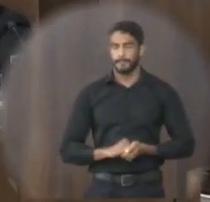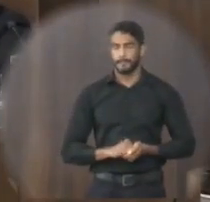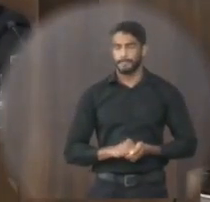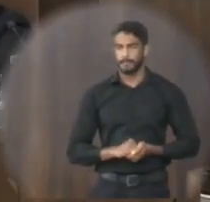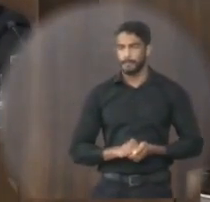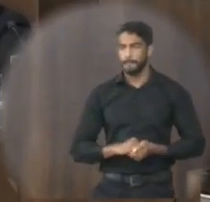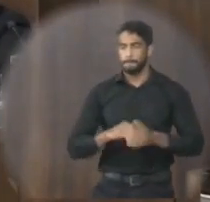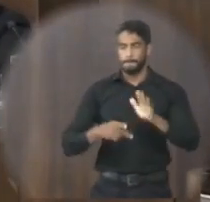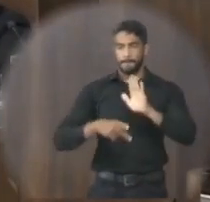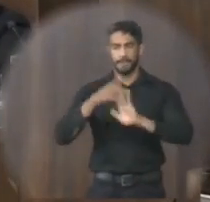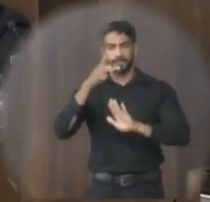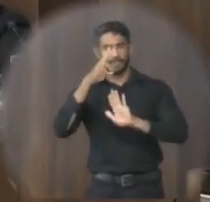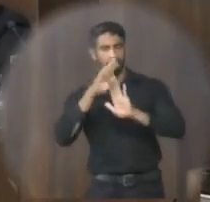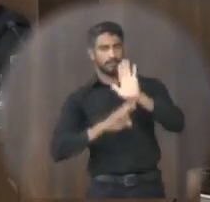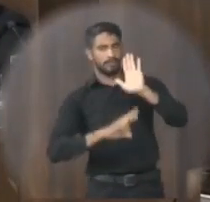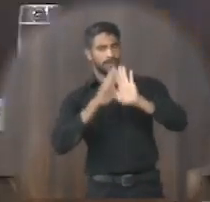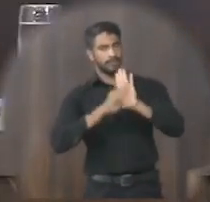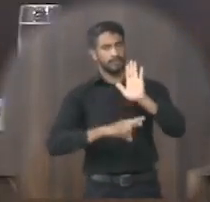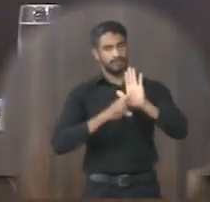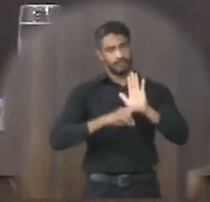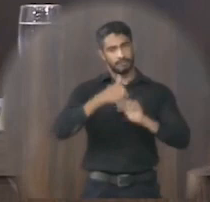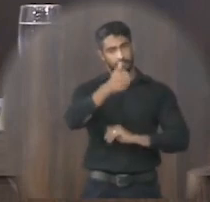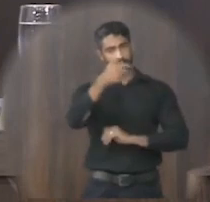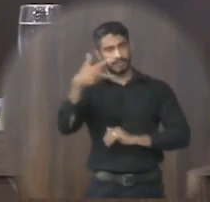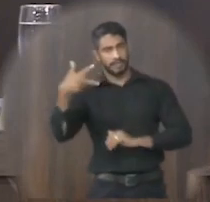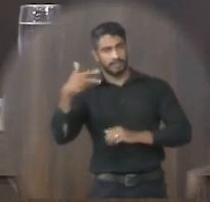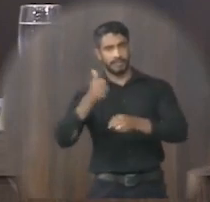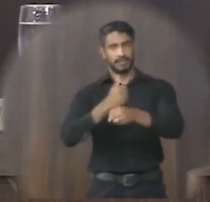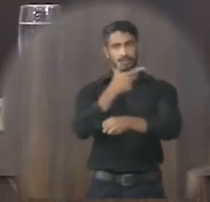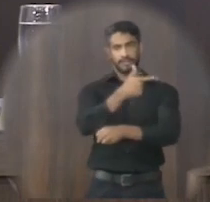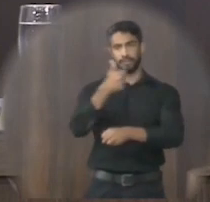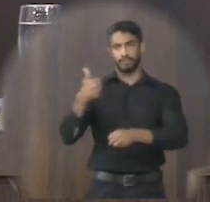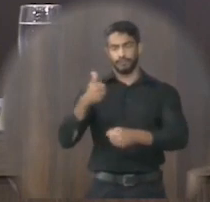Projeto de resolução jasso 013-2021